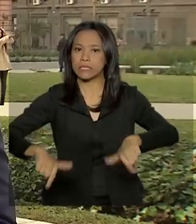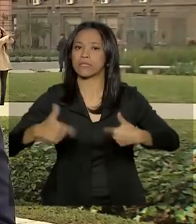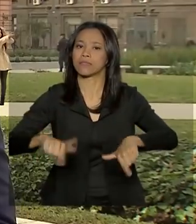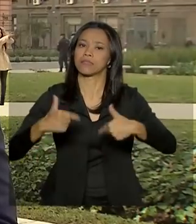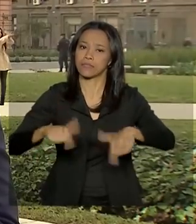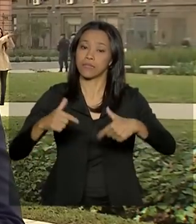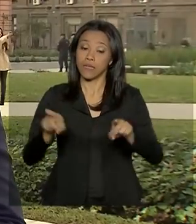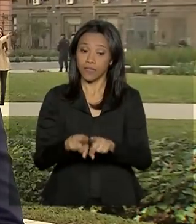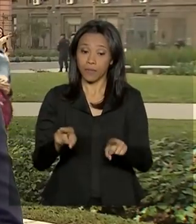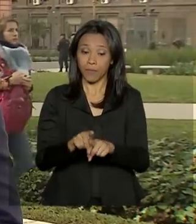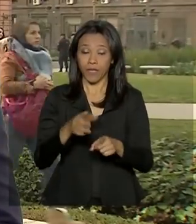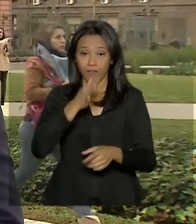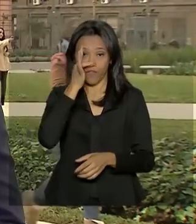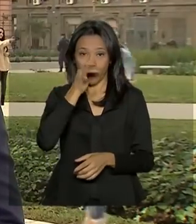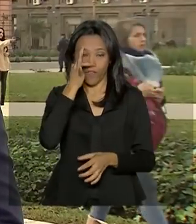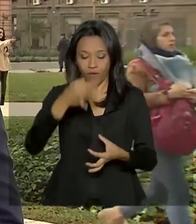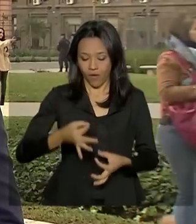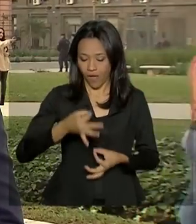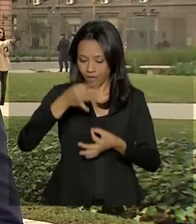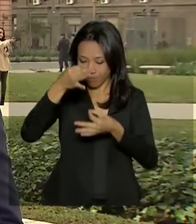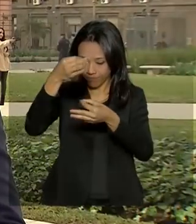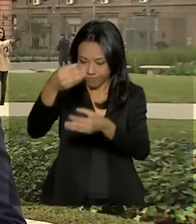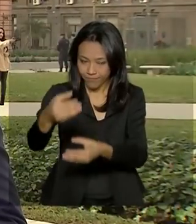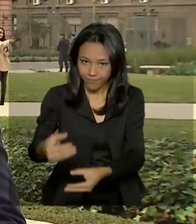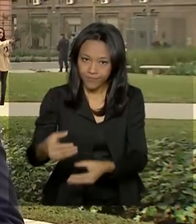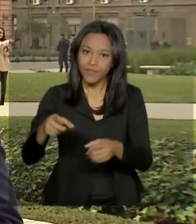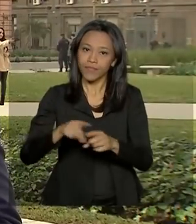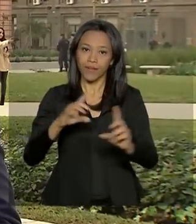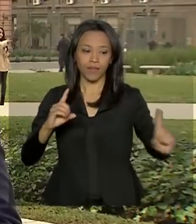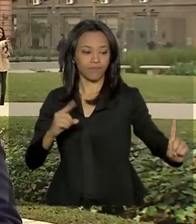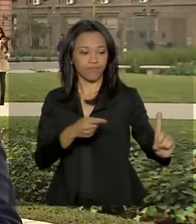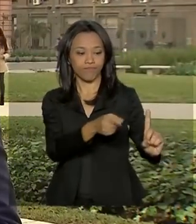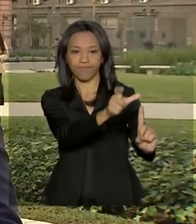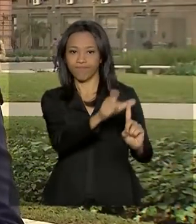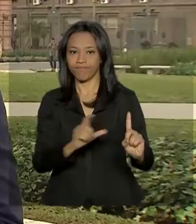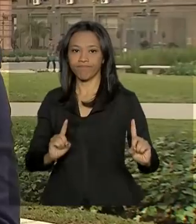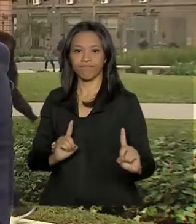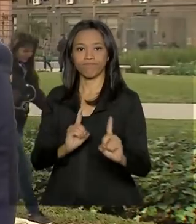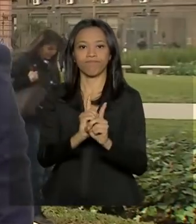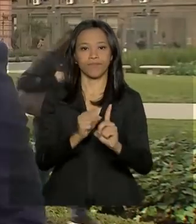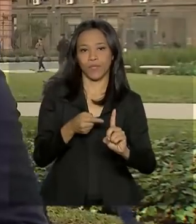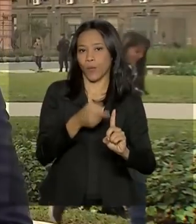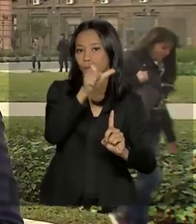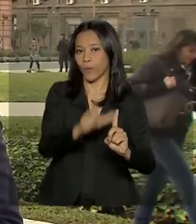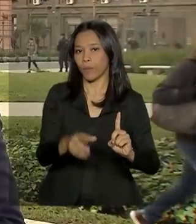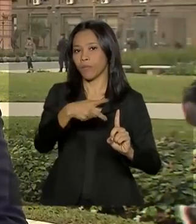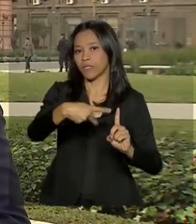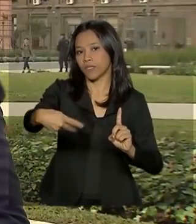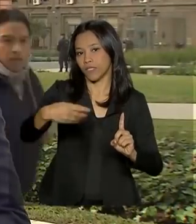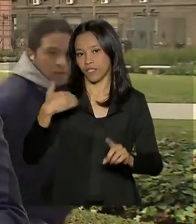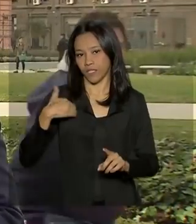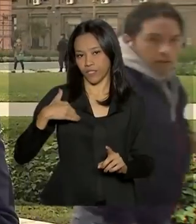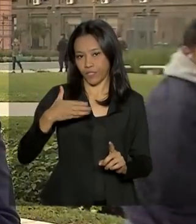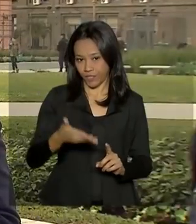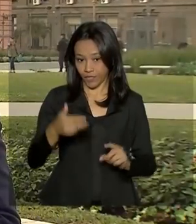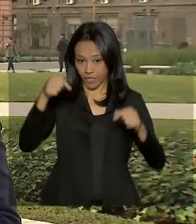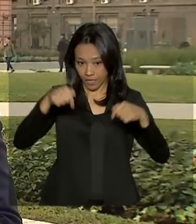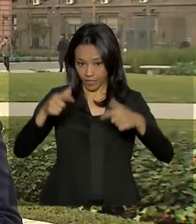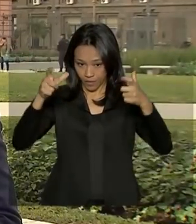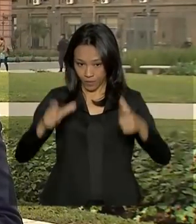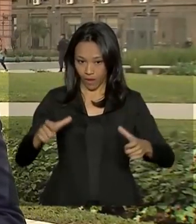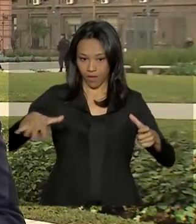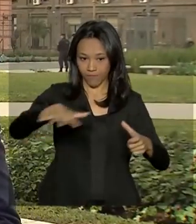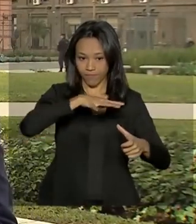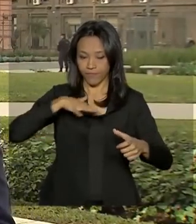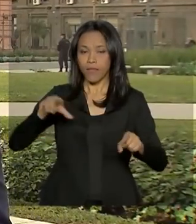de oferenda floral em San Martín, ele se encontra com o presidente argentino Maurício Macri, aqui na Casa Rosada. Também estão previstos